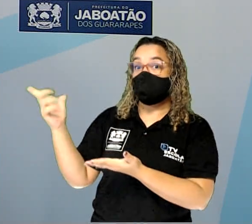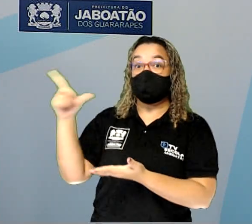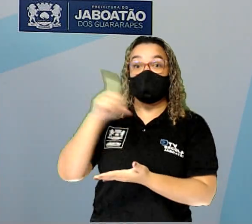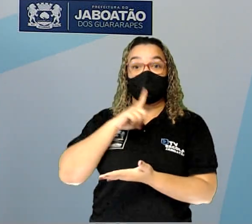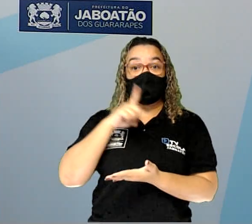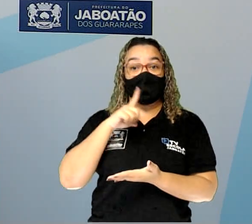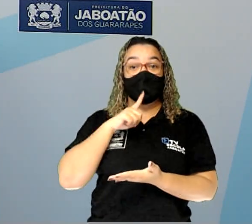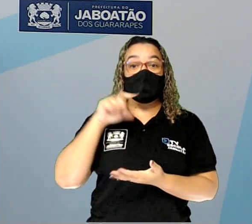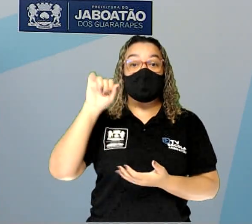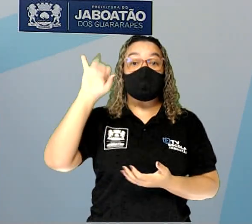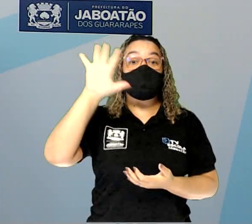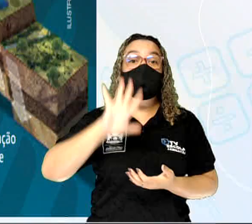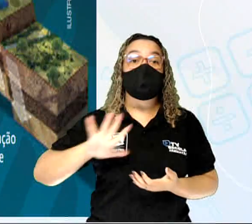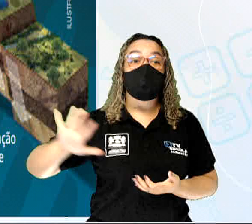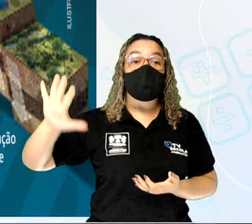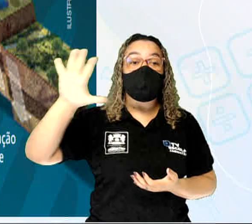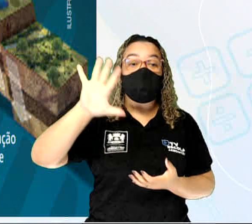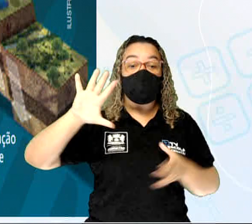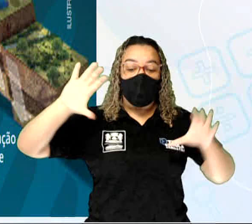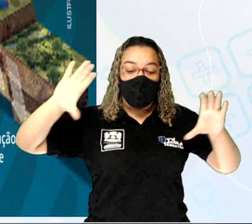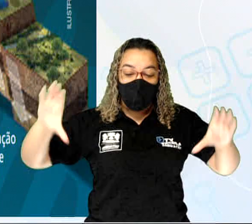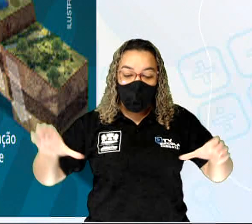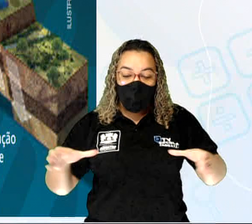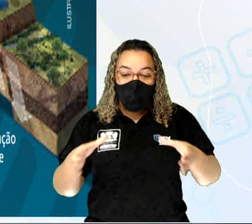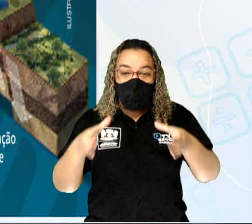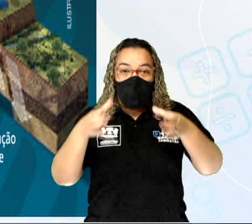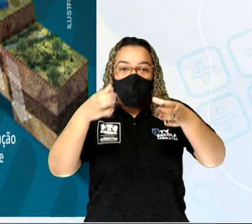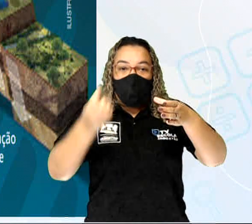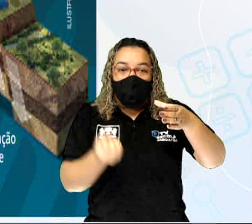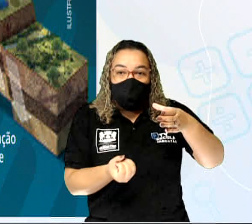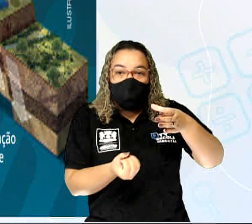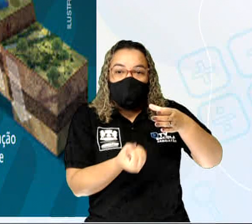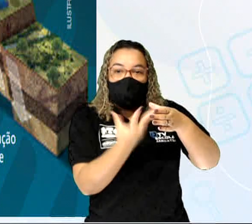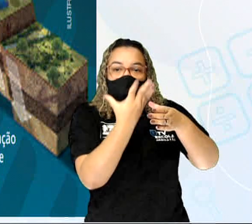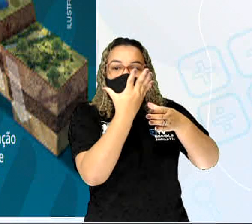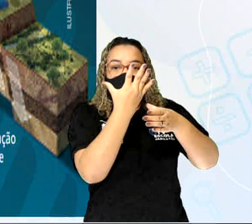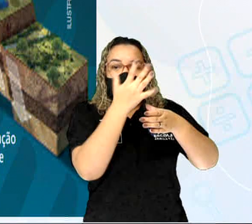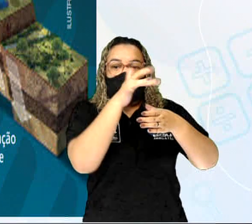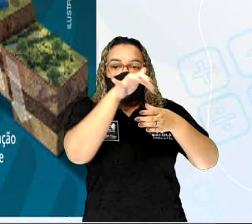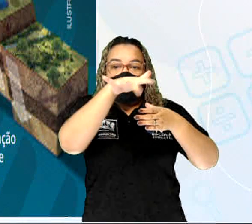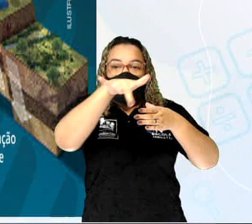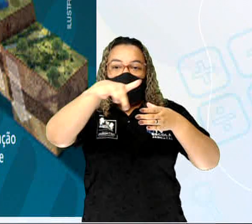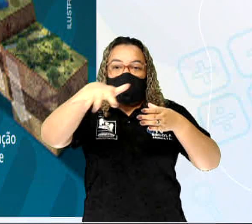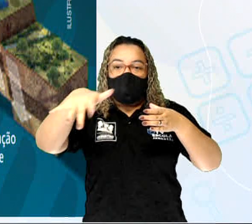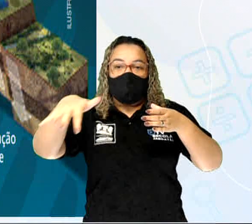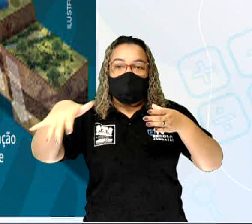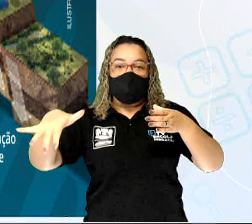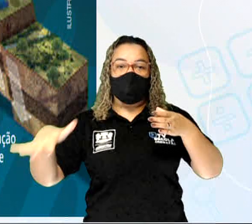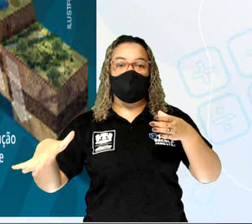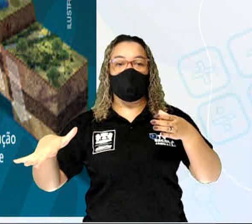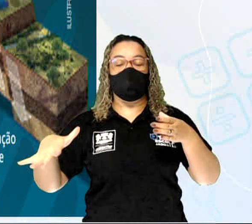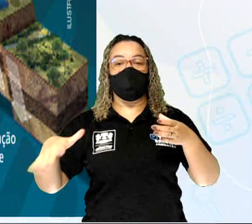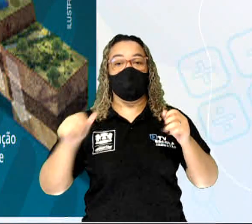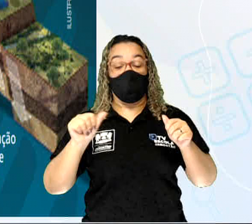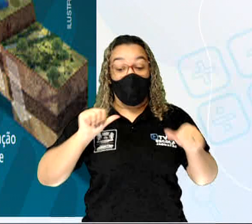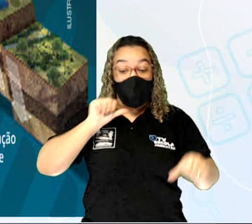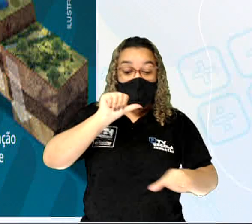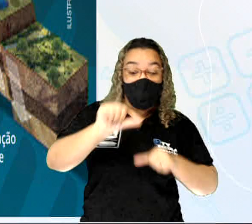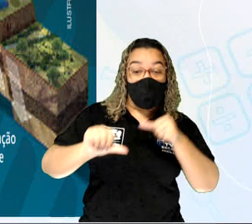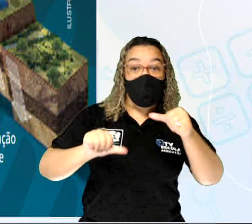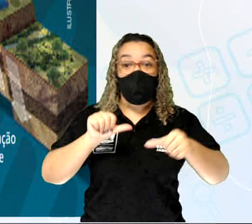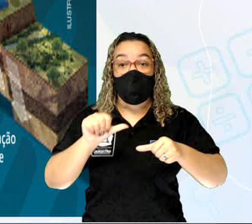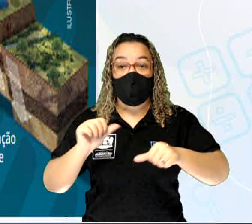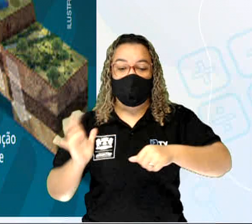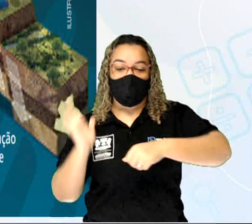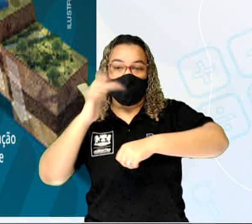imagem da atividade vulcânica. Veja aí, na sua tela, a atividade vulcânica que vai modificar o relevo.